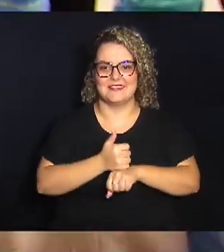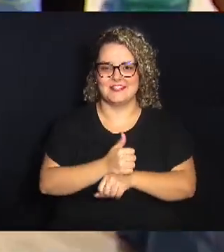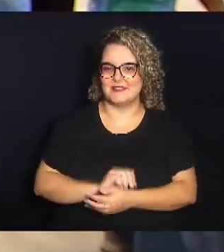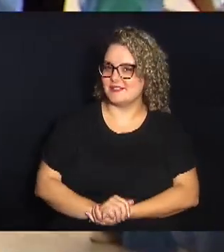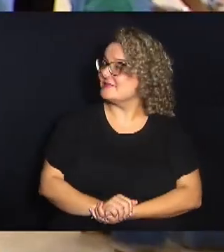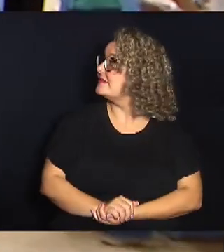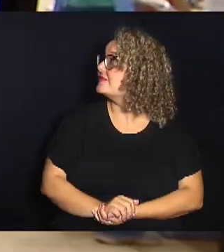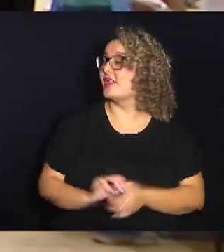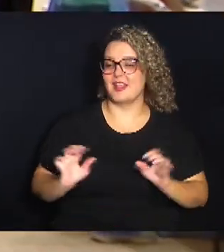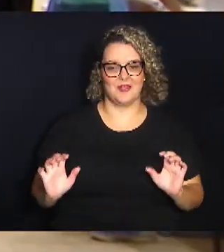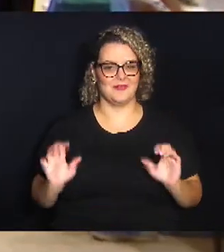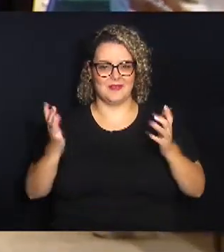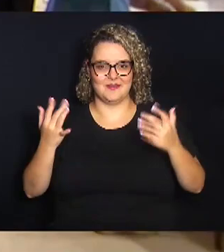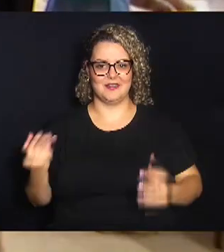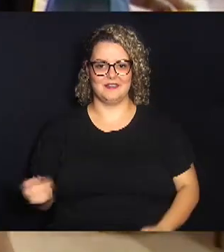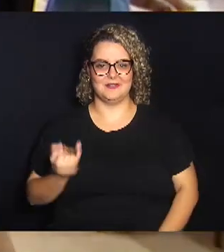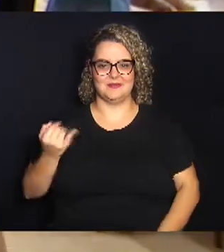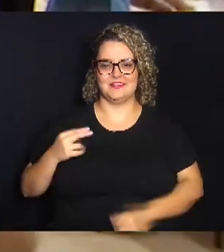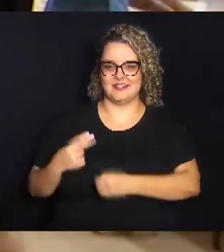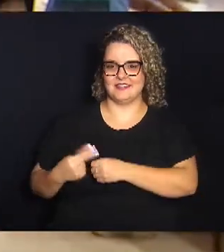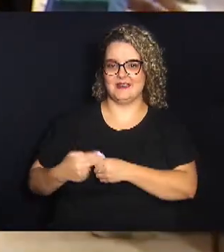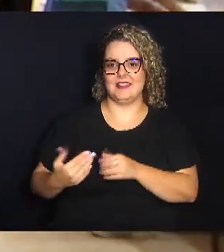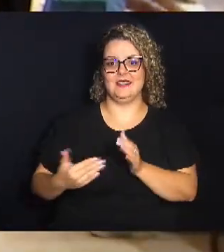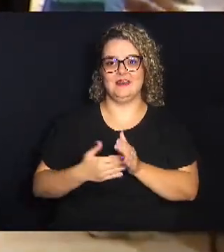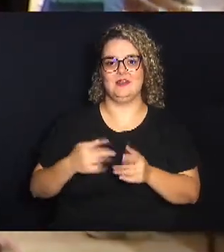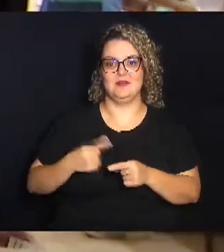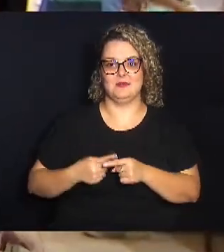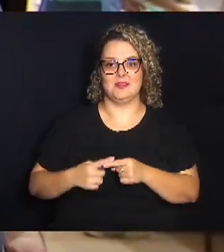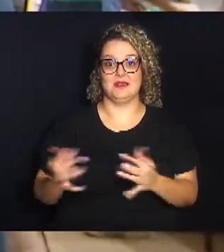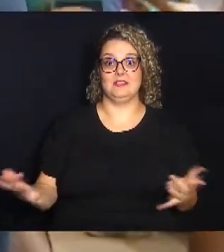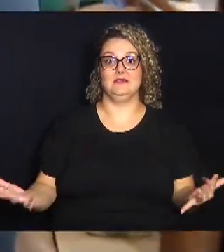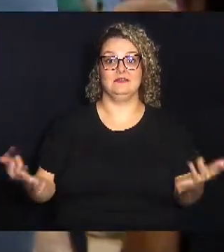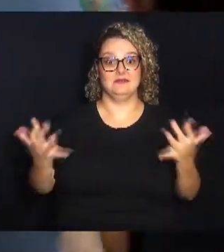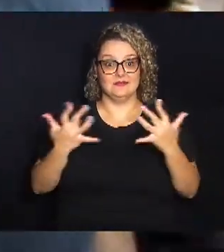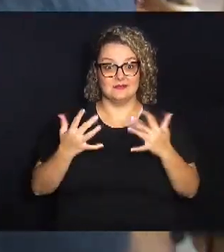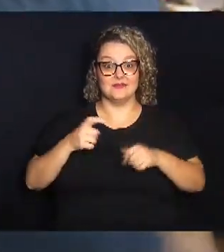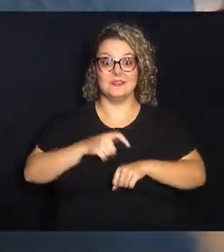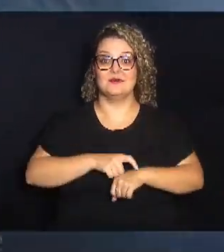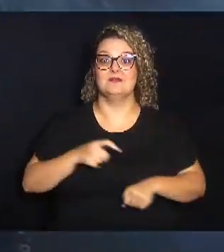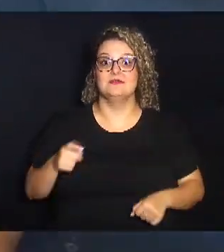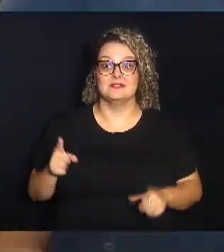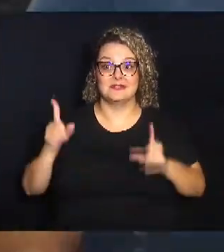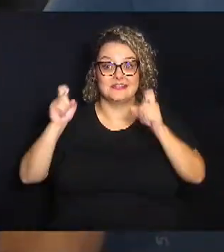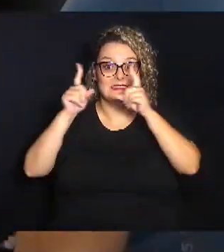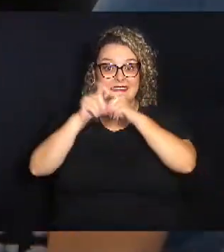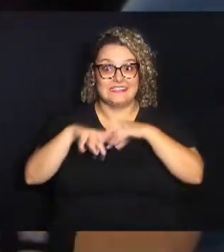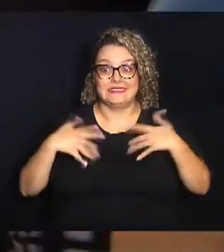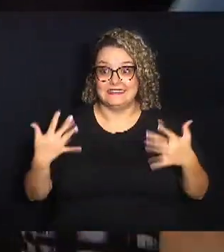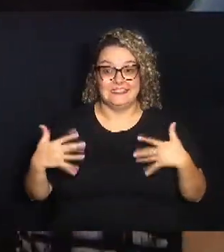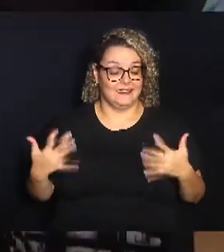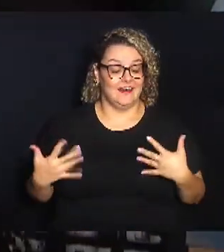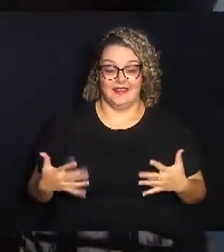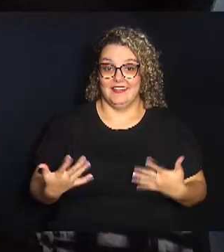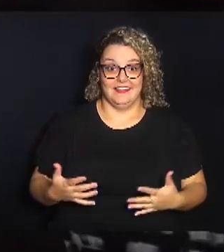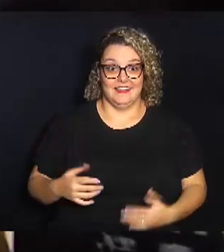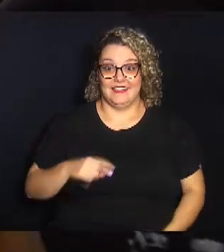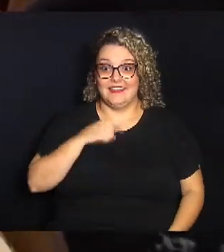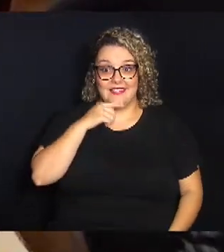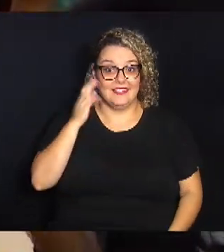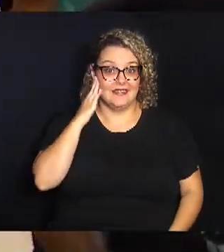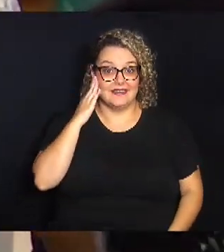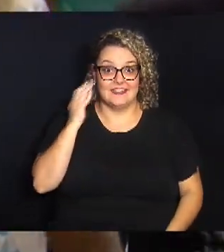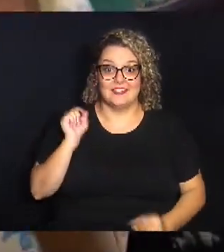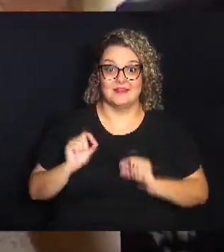evento muito importante aqui para a Unicamp, até porque essa chegada é sempre um momento muito difícil, é muito uma coisa que ninguém sabe que vai acontecer,